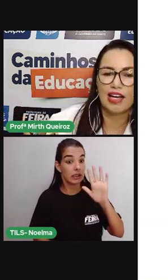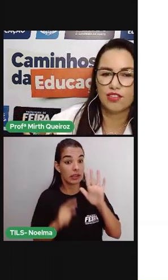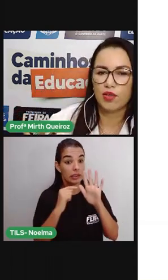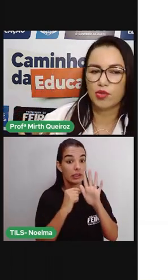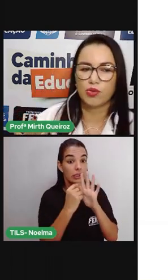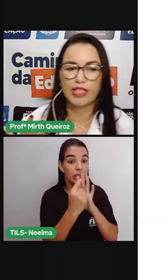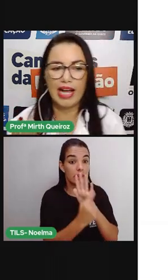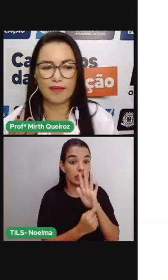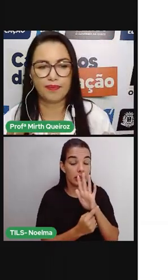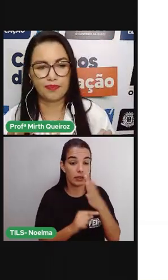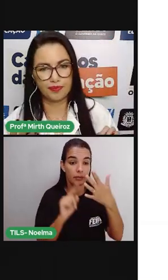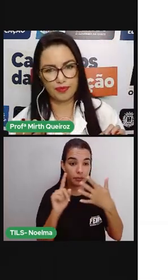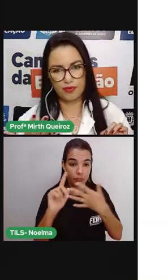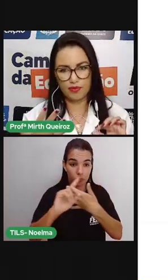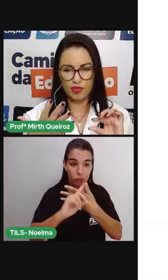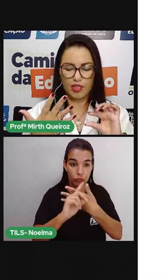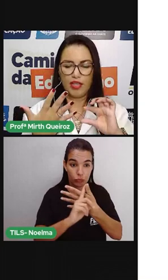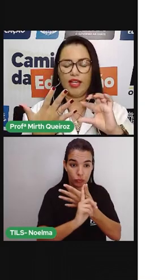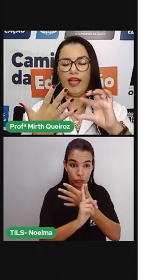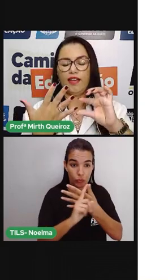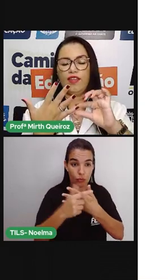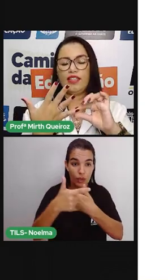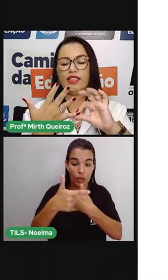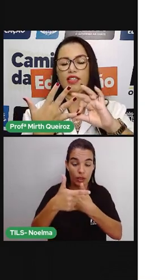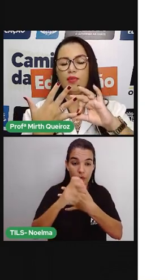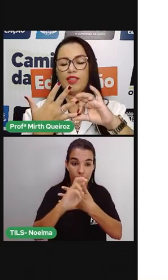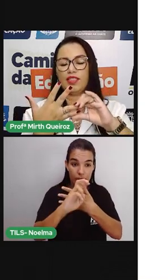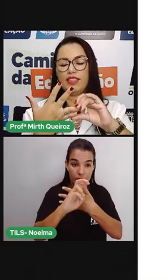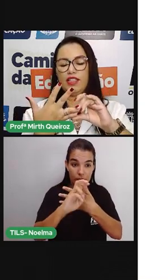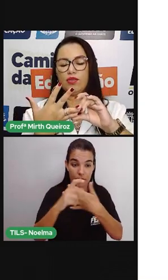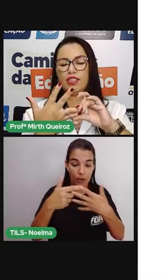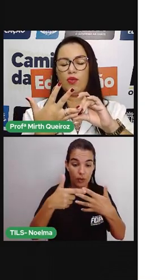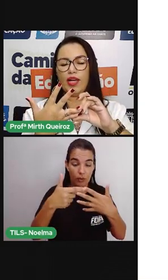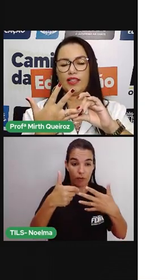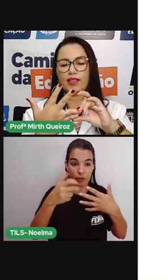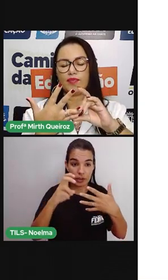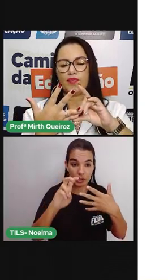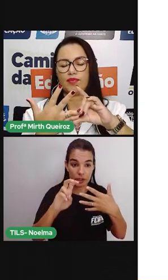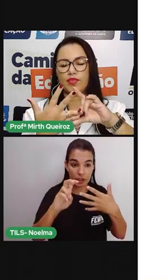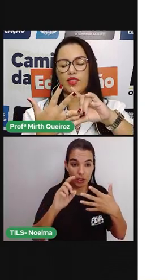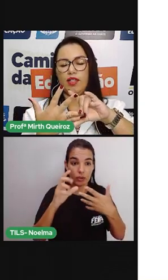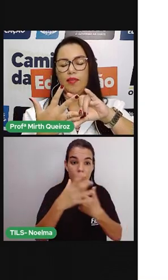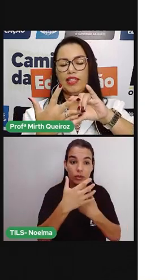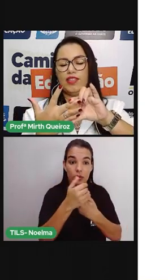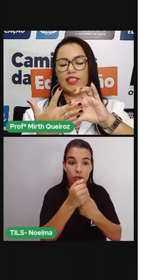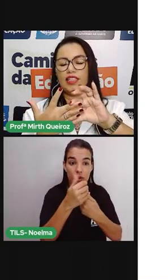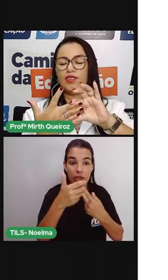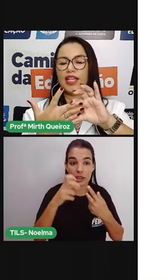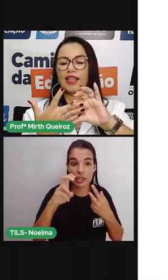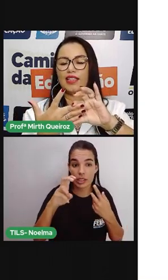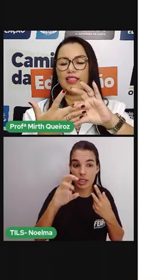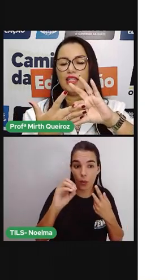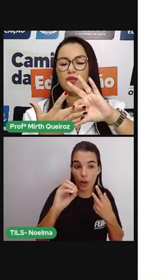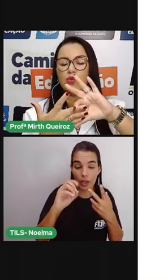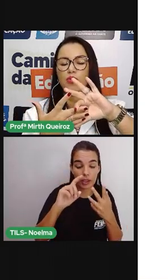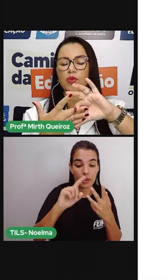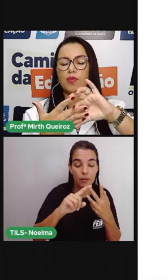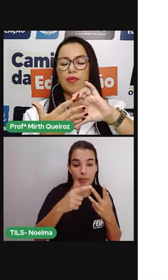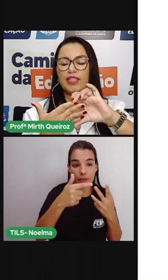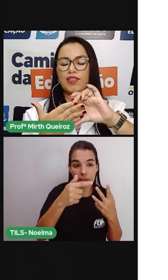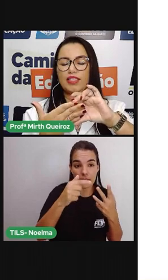25 centavos. Vamos contar? 25 mais 25, 50. Mais 25, 75.